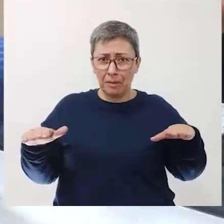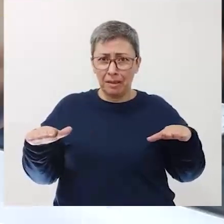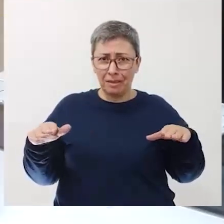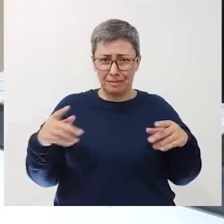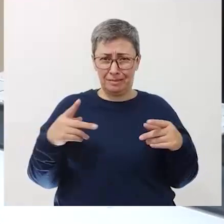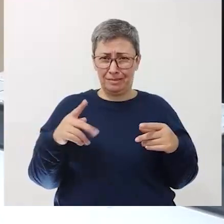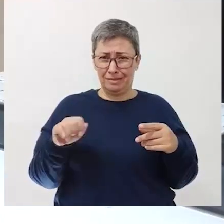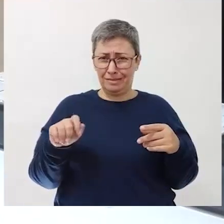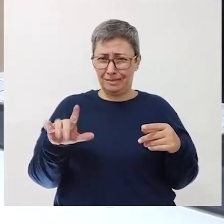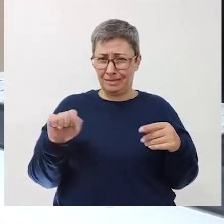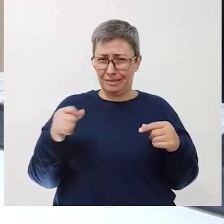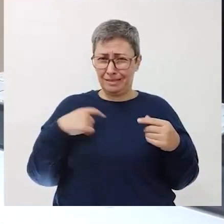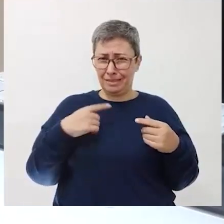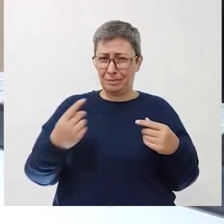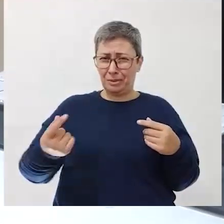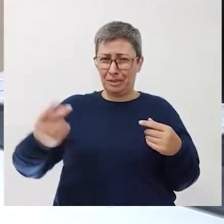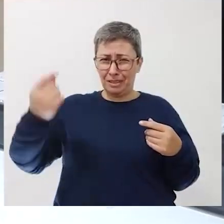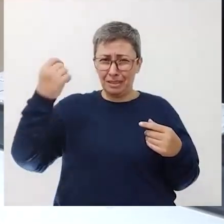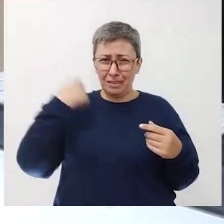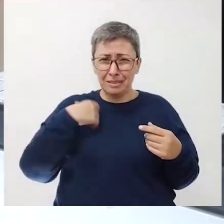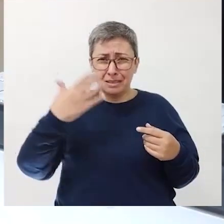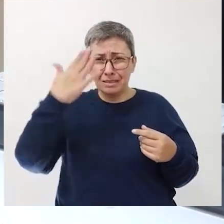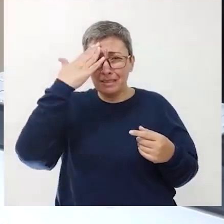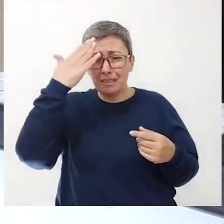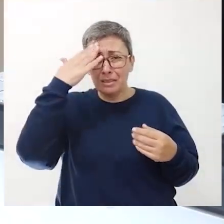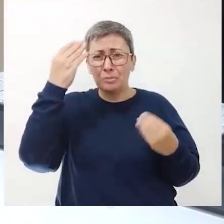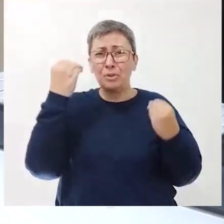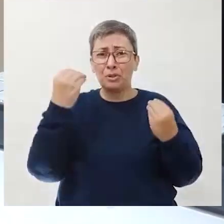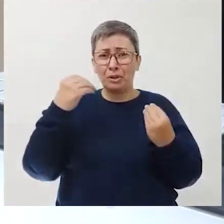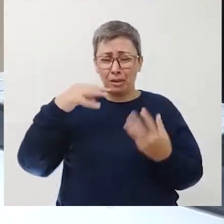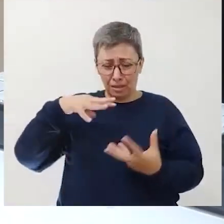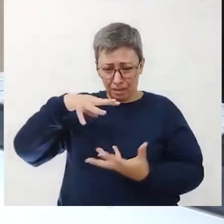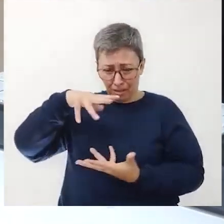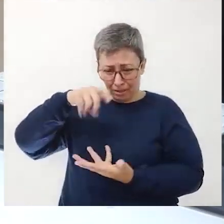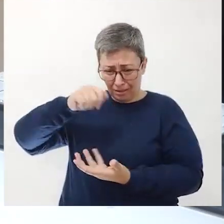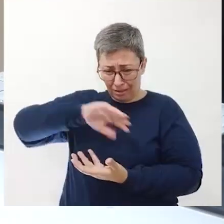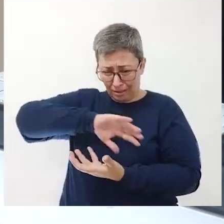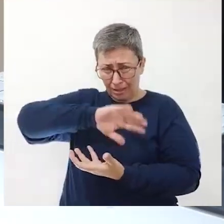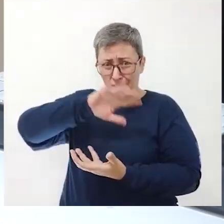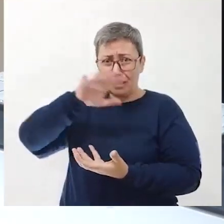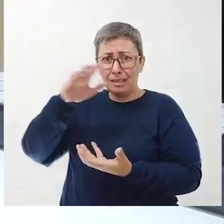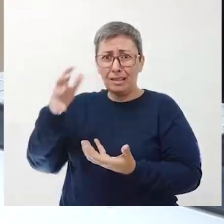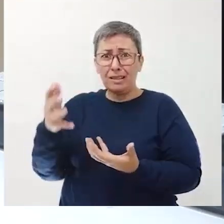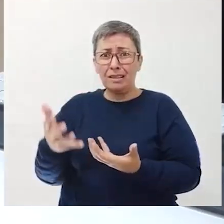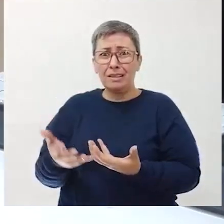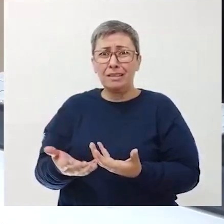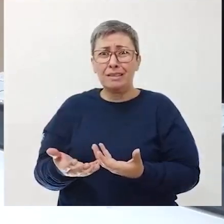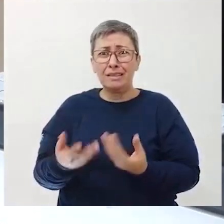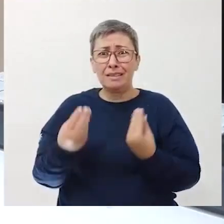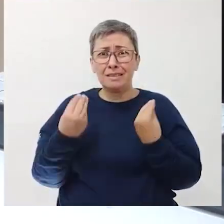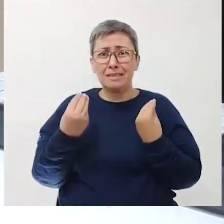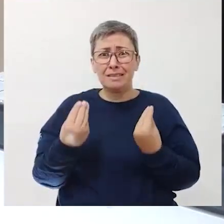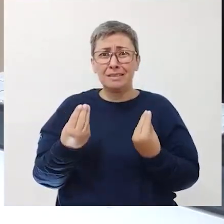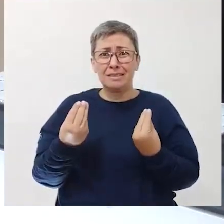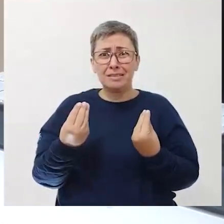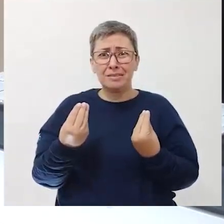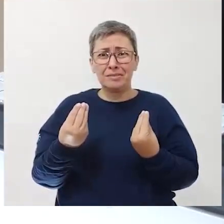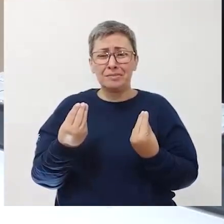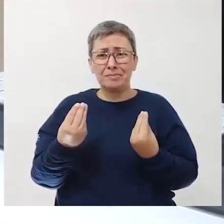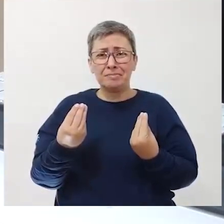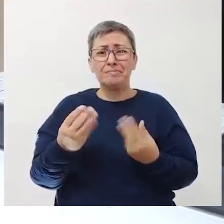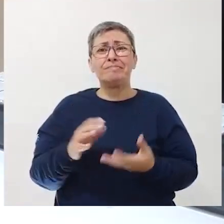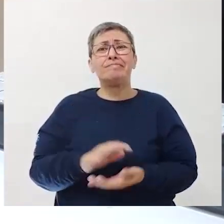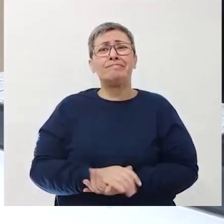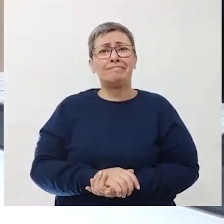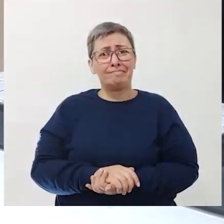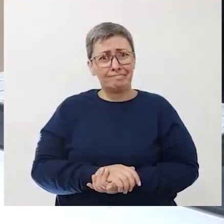né, quando há muito tempo sabemos que o formato do nosso planeta é